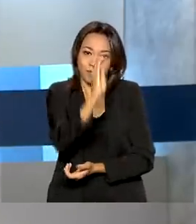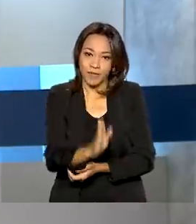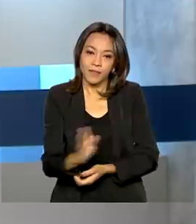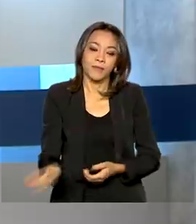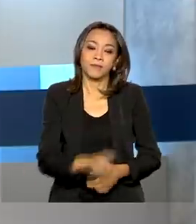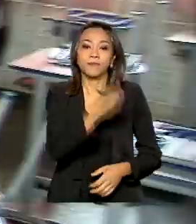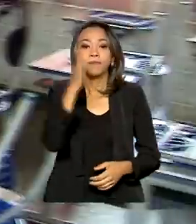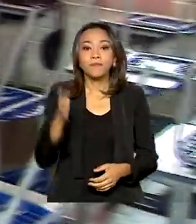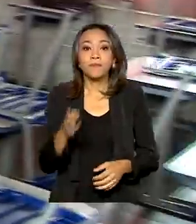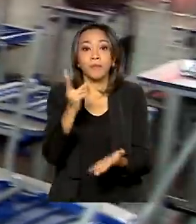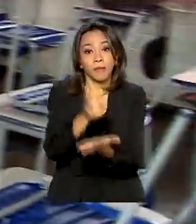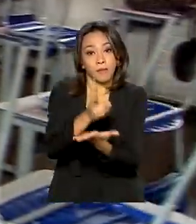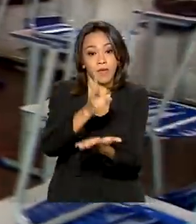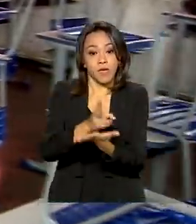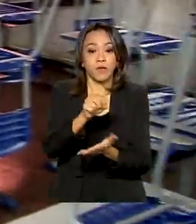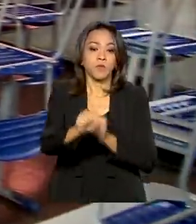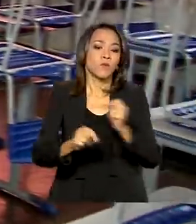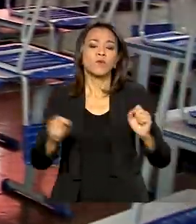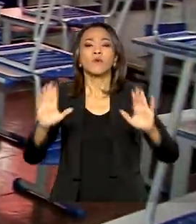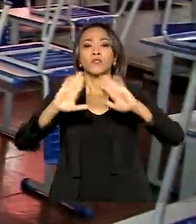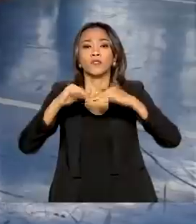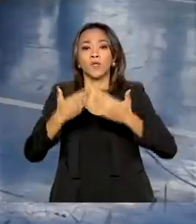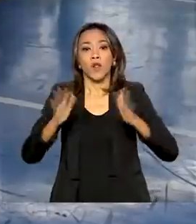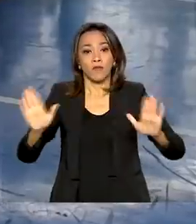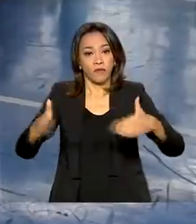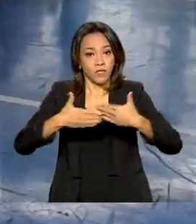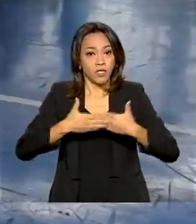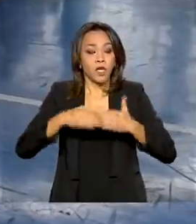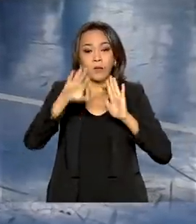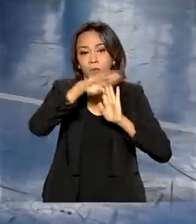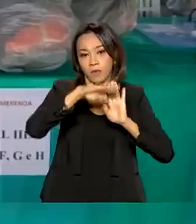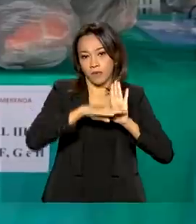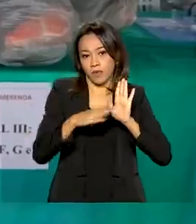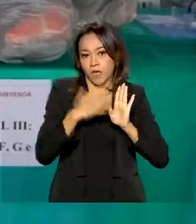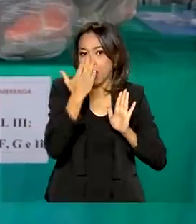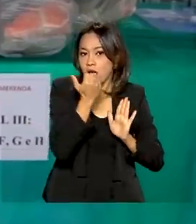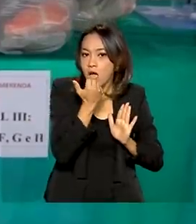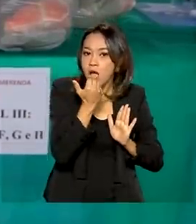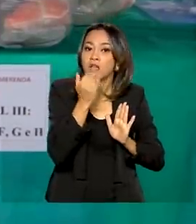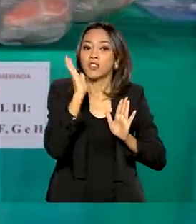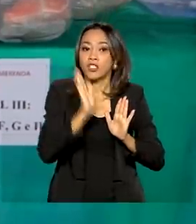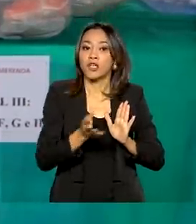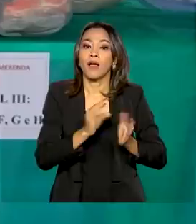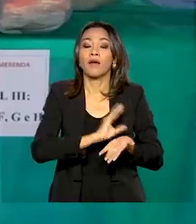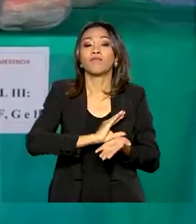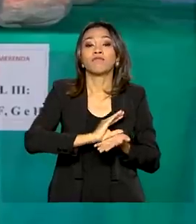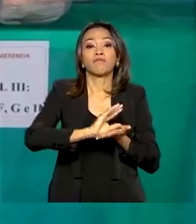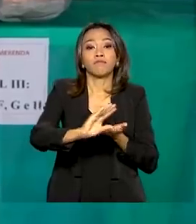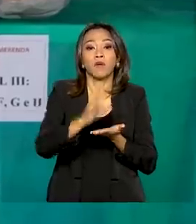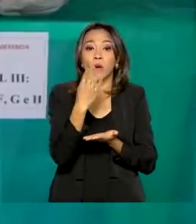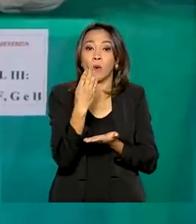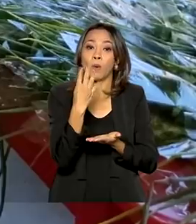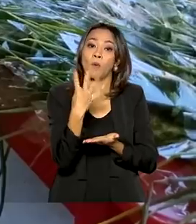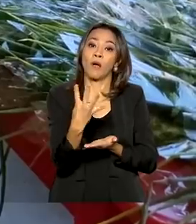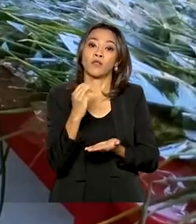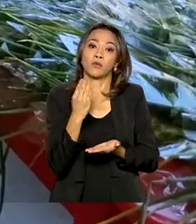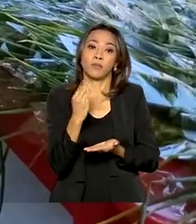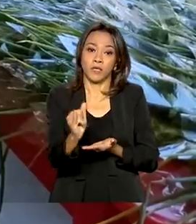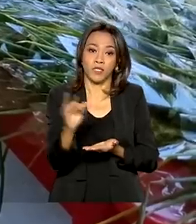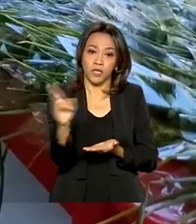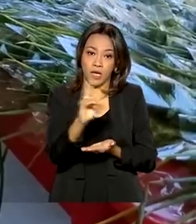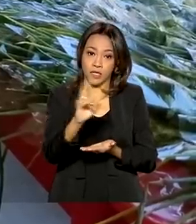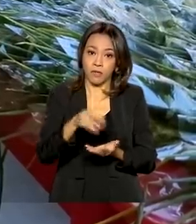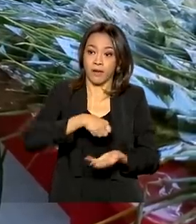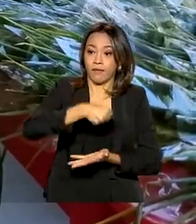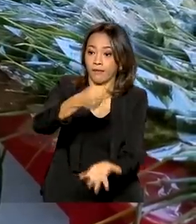ver ainda, mesmo com escolas fechadas, Programa de Alimentação Escolar repassou 4 bilhões de reais em 2020 para